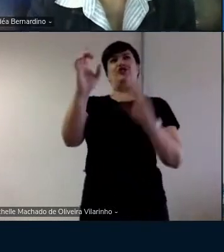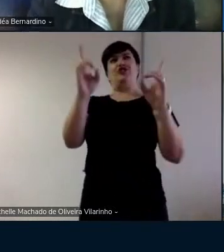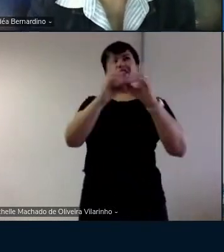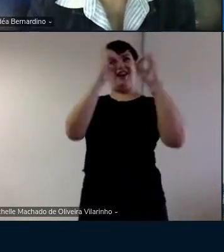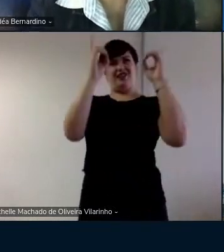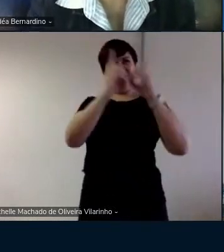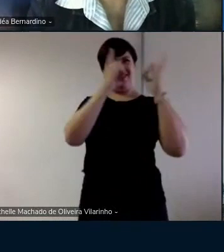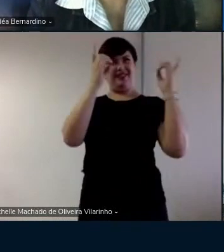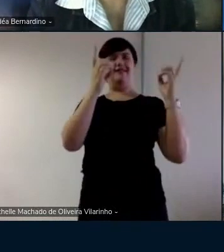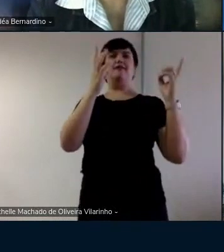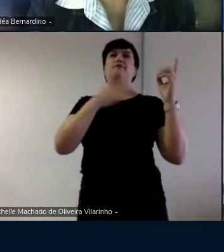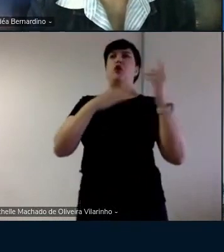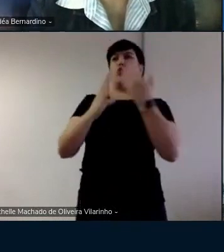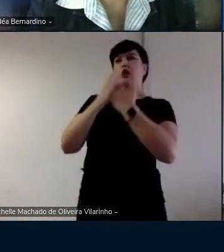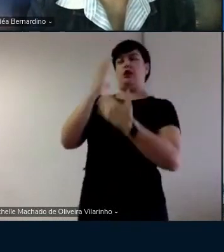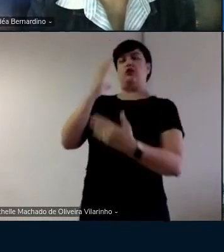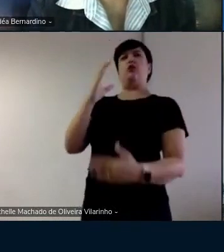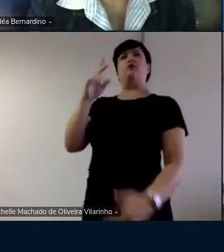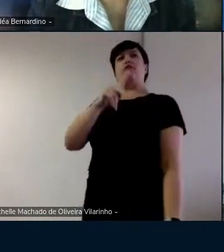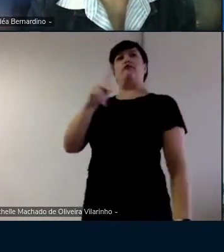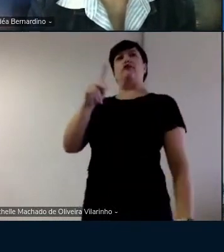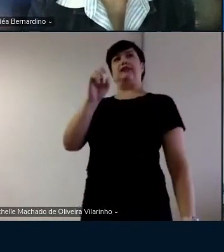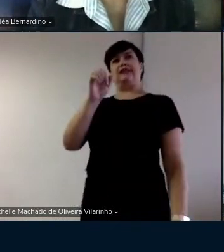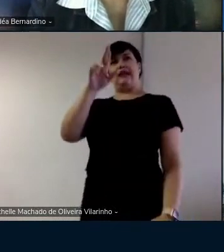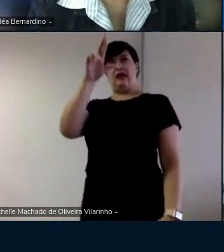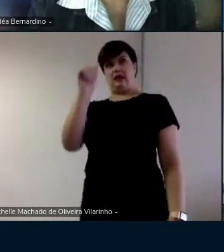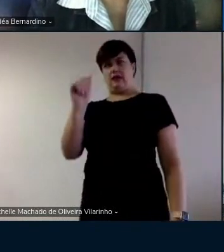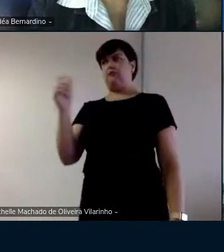profissões. A minha orientadora foi a professora Sandra Patrícia.